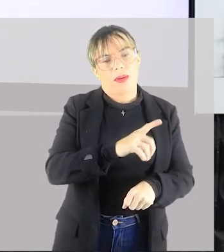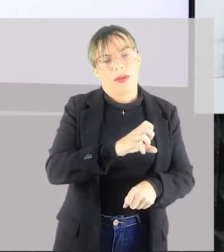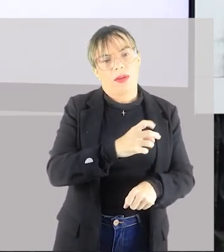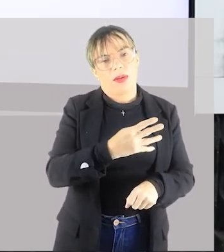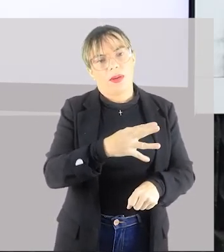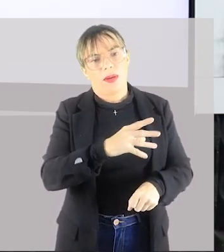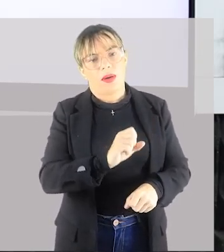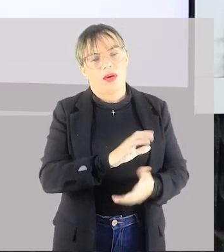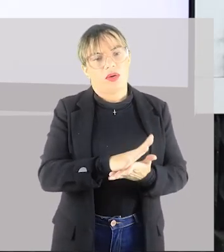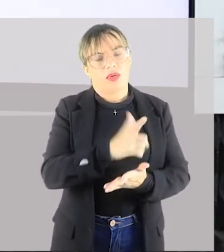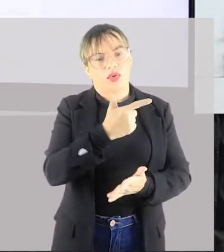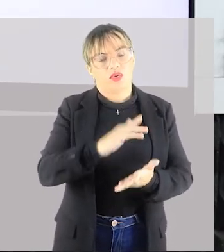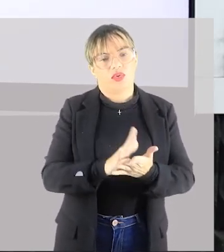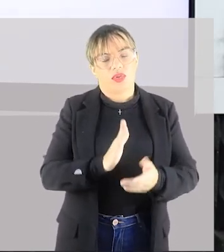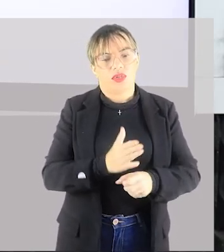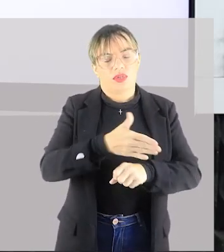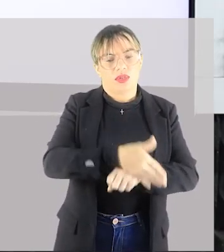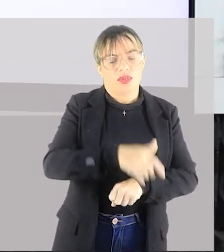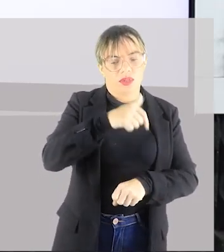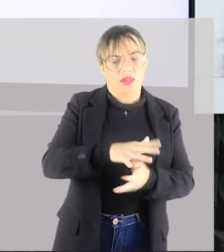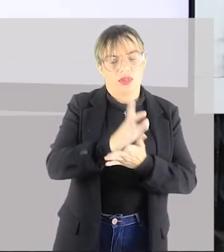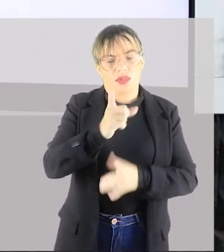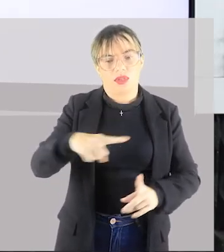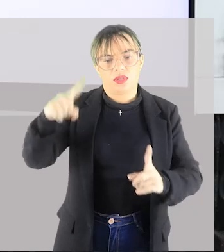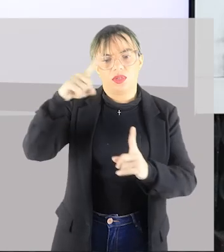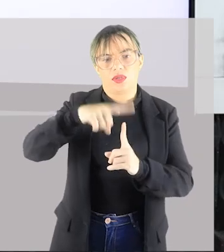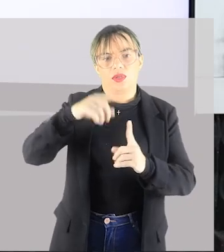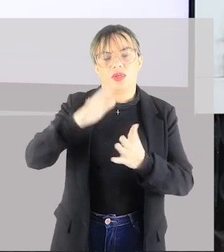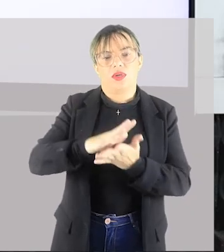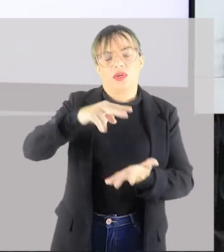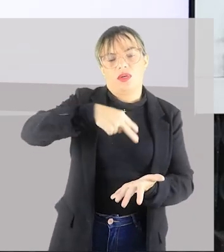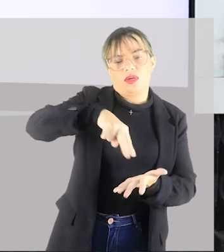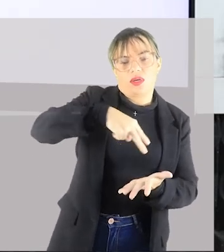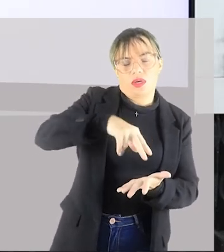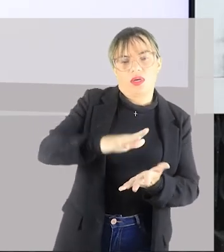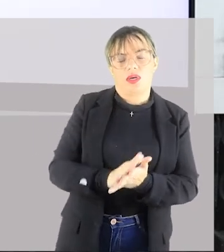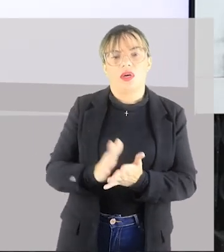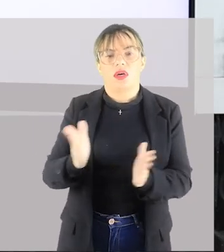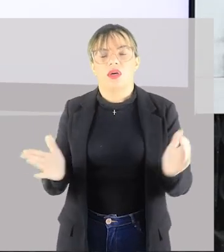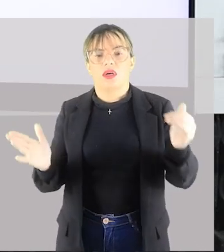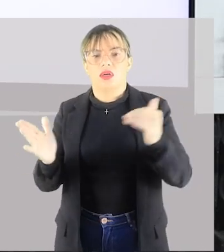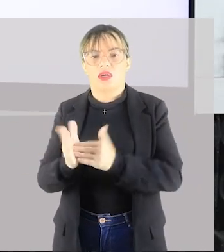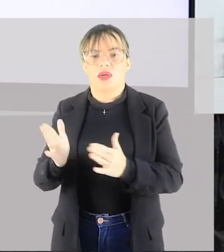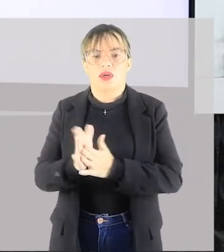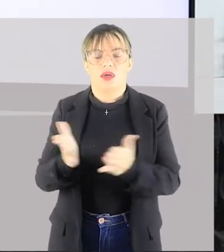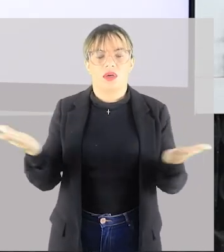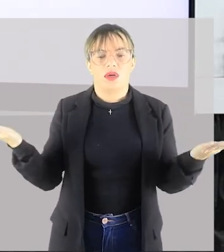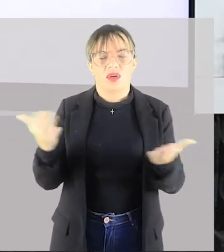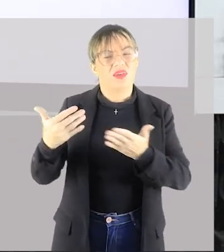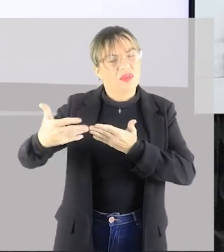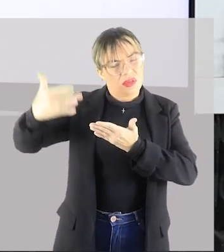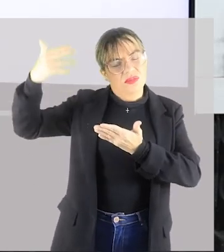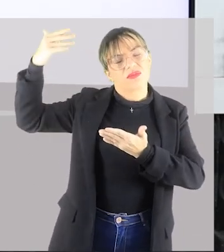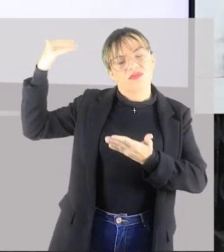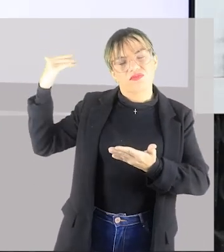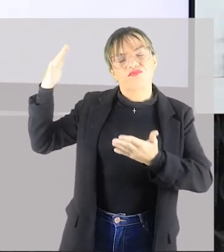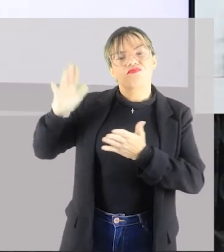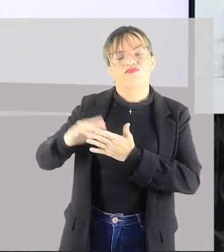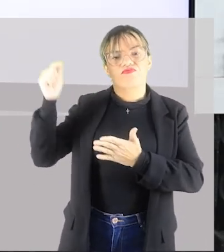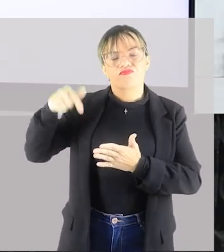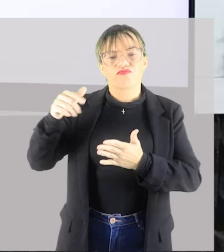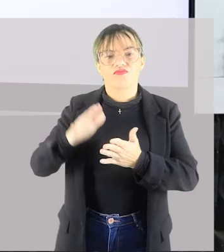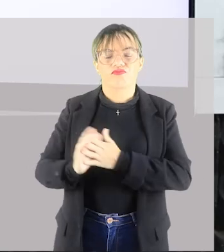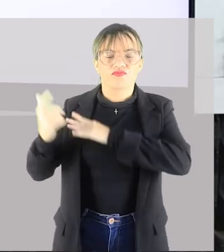hoje ainda segue um pouco essa linha original da qual veio